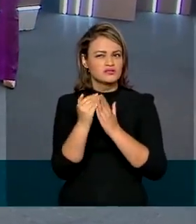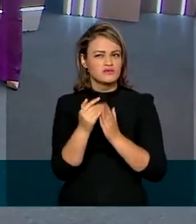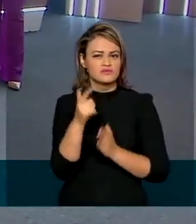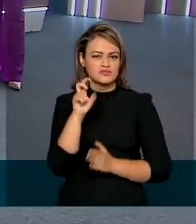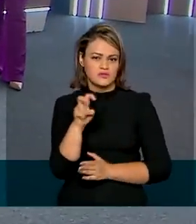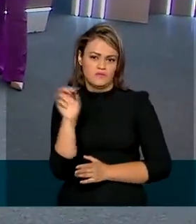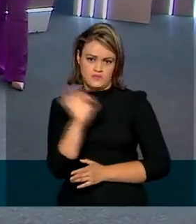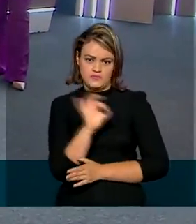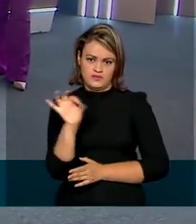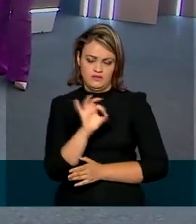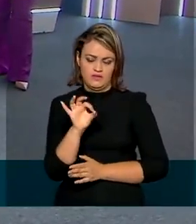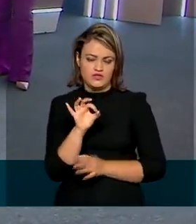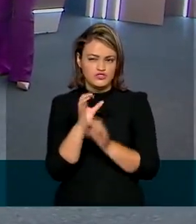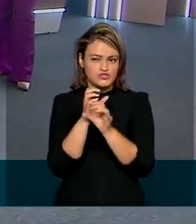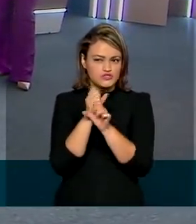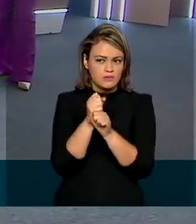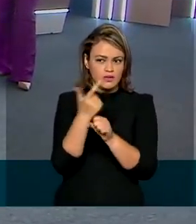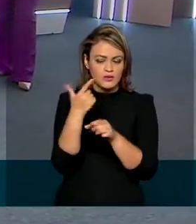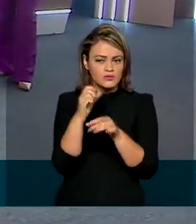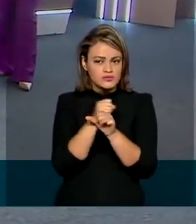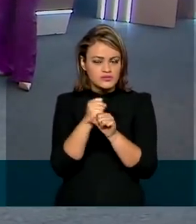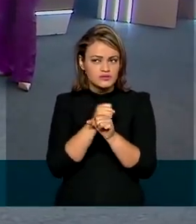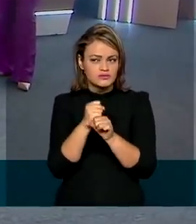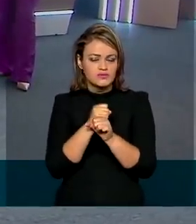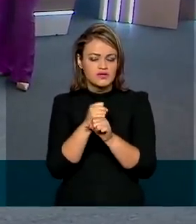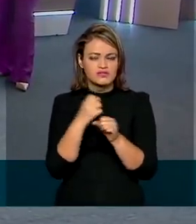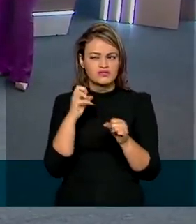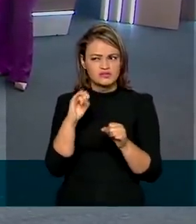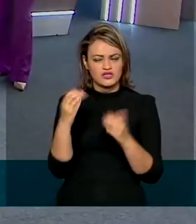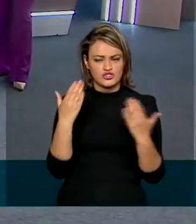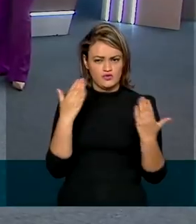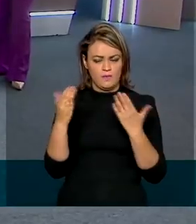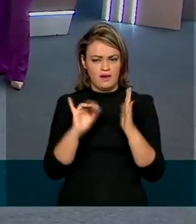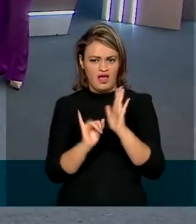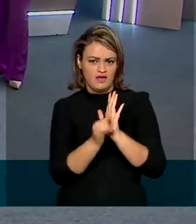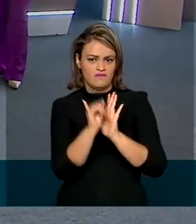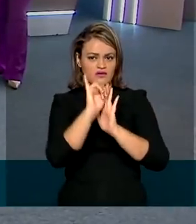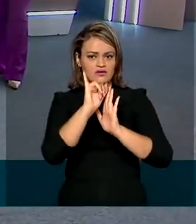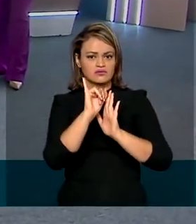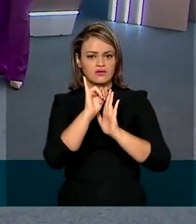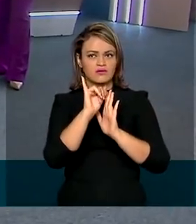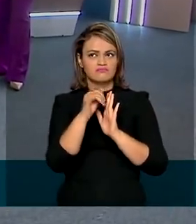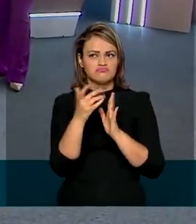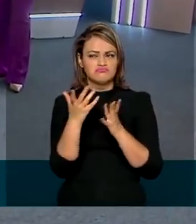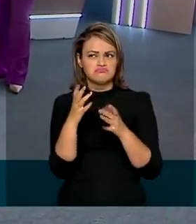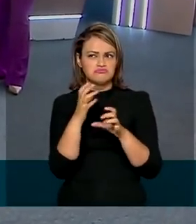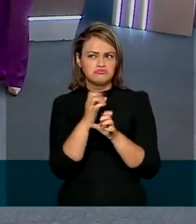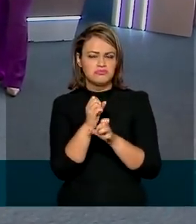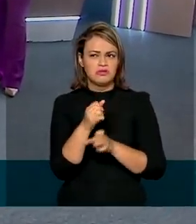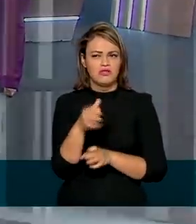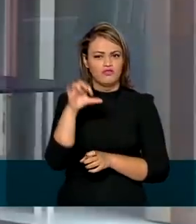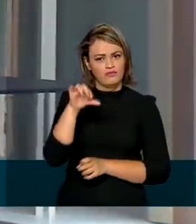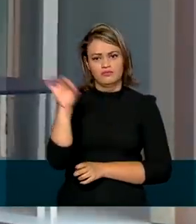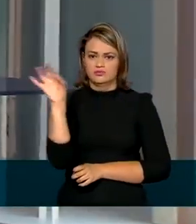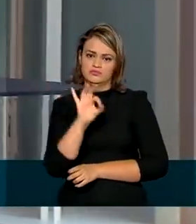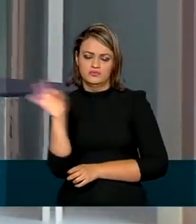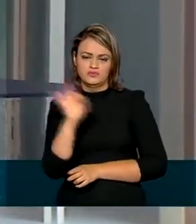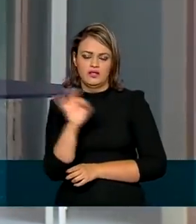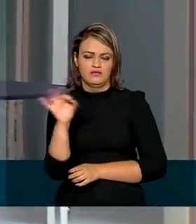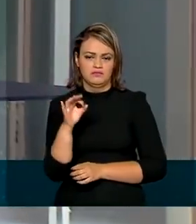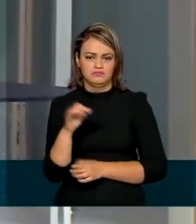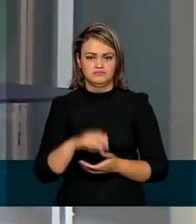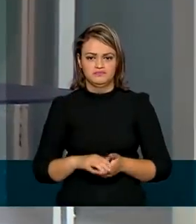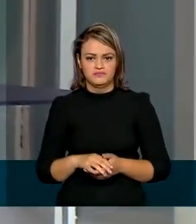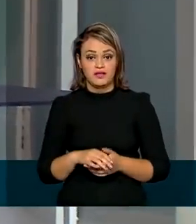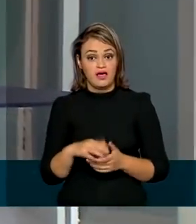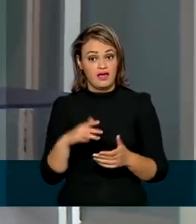5%, somado os dois anos. Se nós formos ver a inflação, por exemplo, ela foi de cerca de 9% nos dois